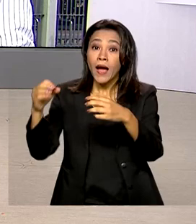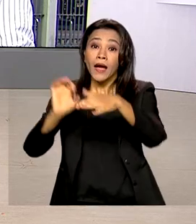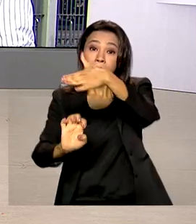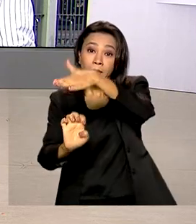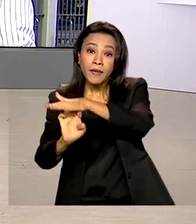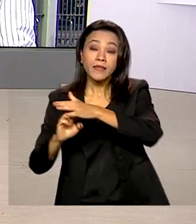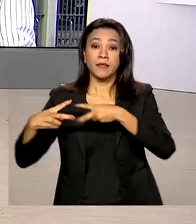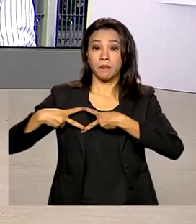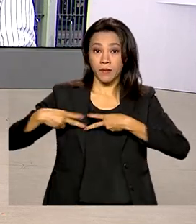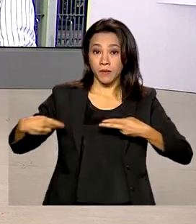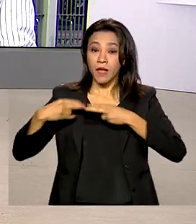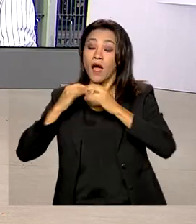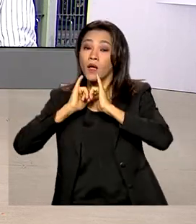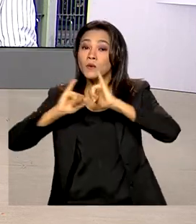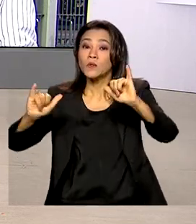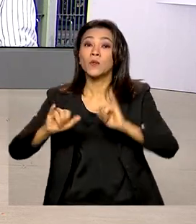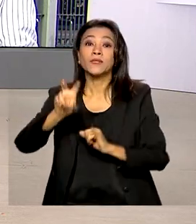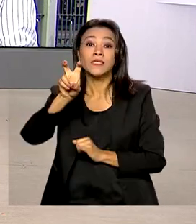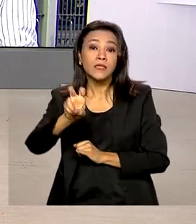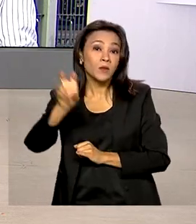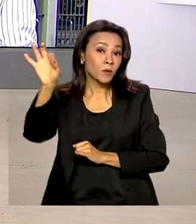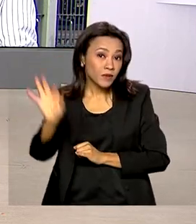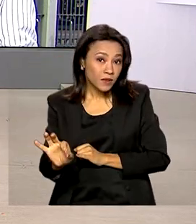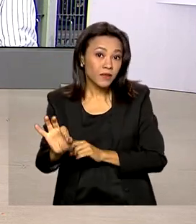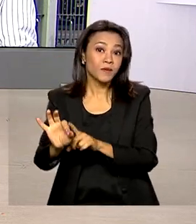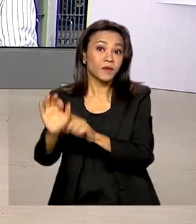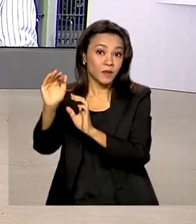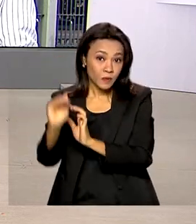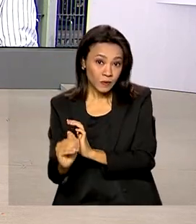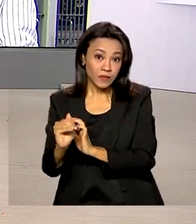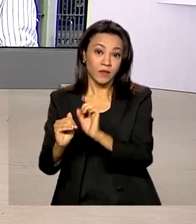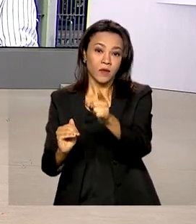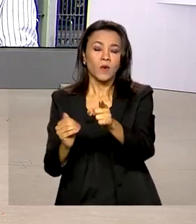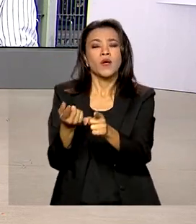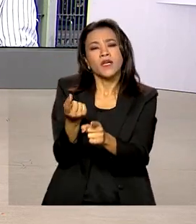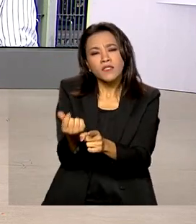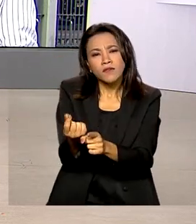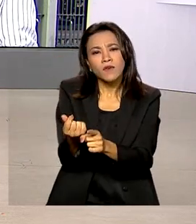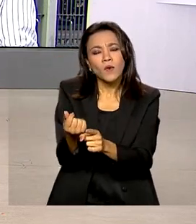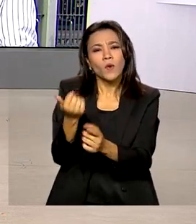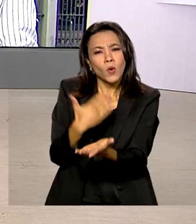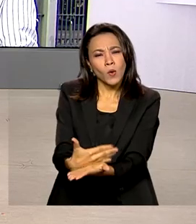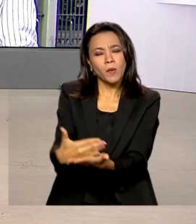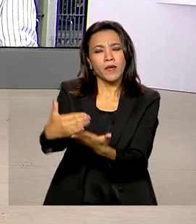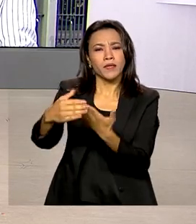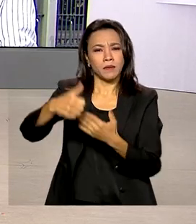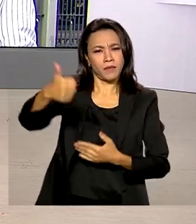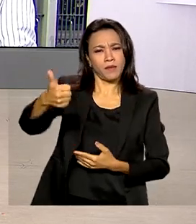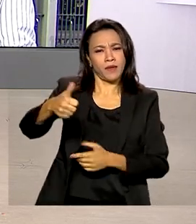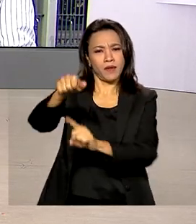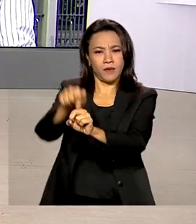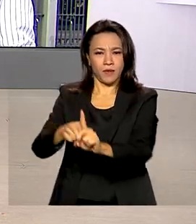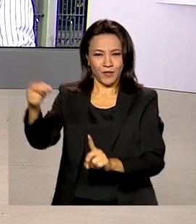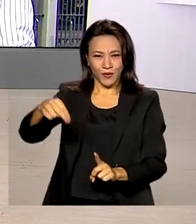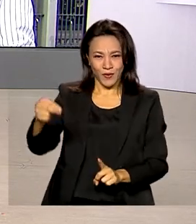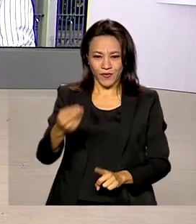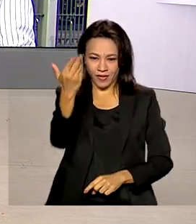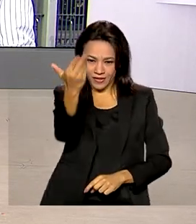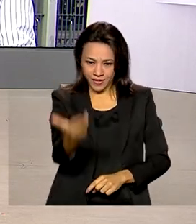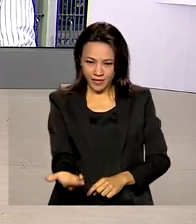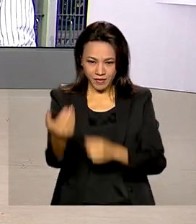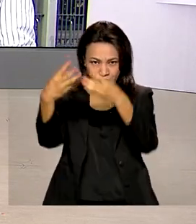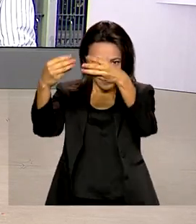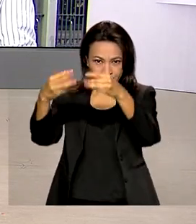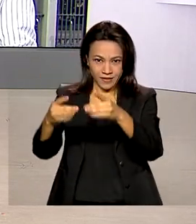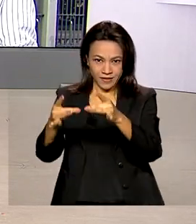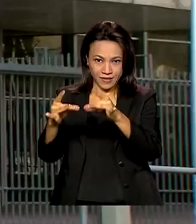5% no preço do gás natural. Os novos valores passam a valer em 1º de novembro. Cláudia Boiunga, do Rio de Janeiro, tem os detalhes